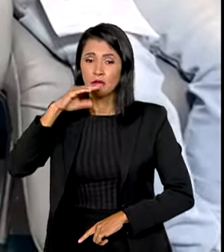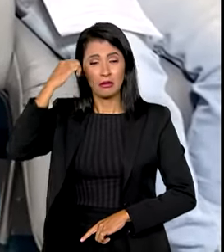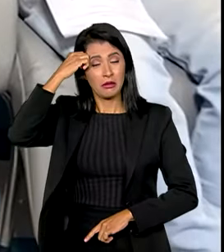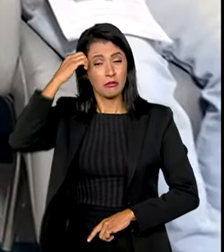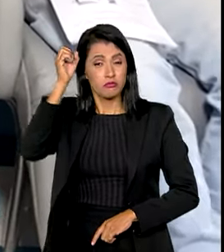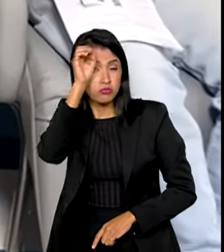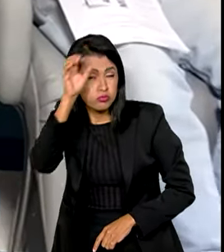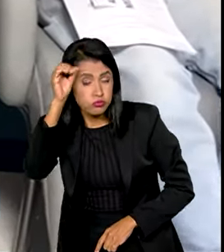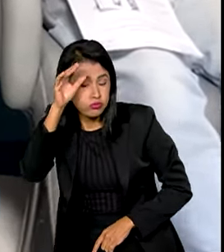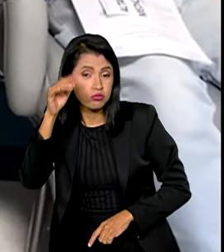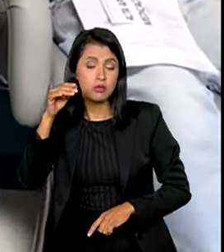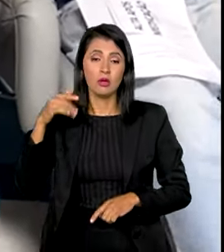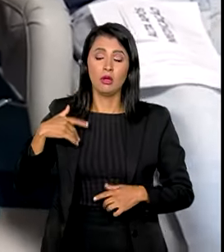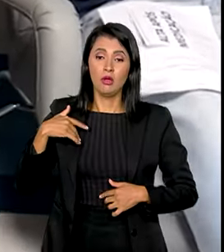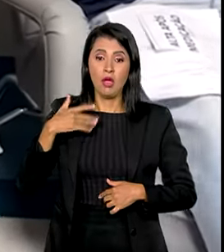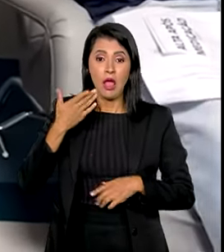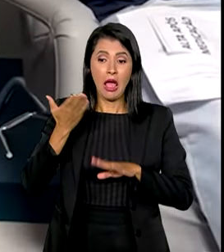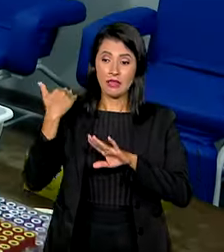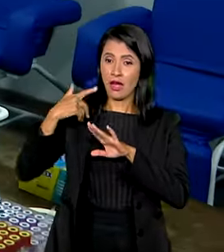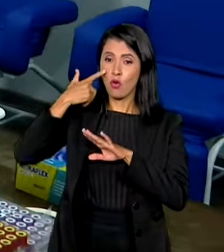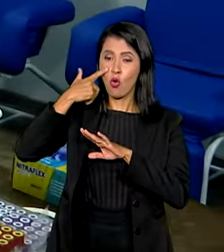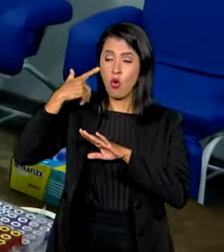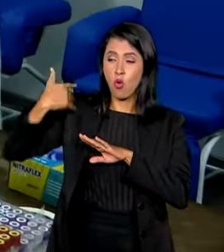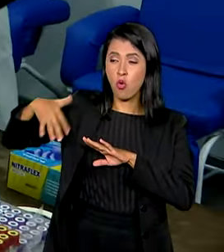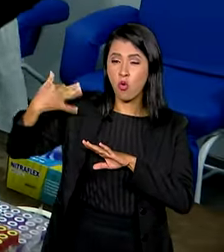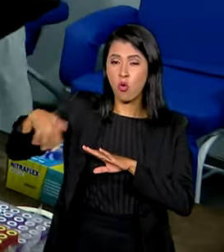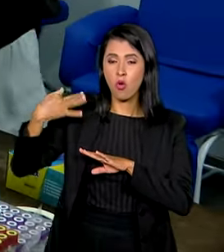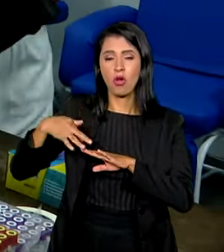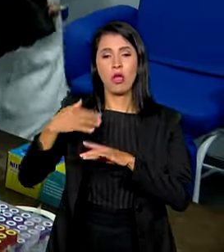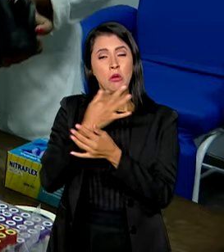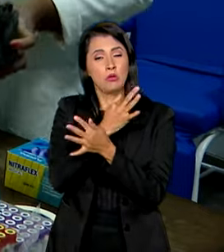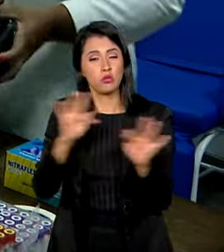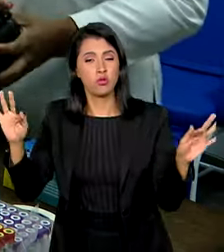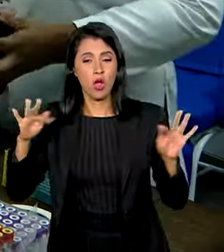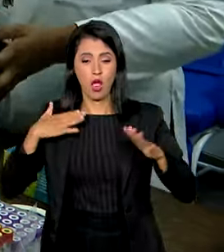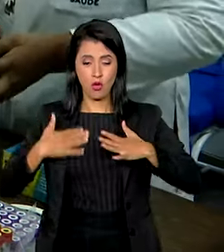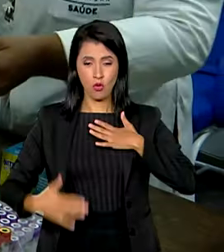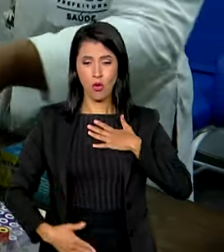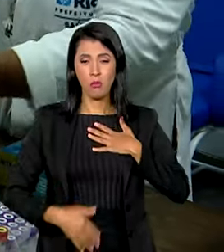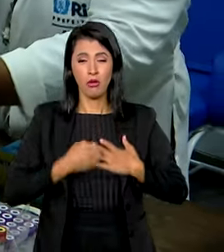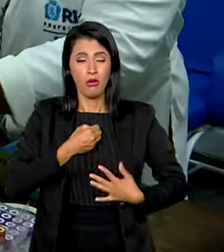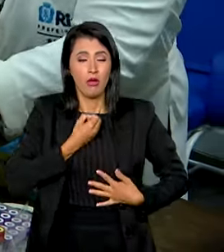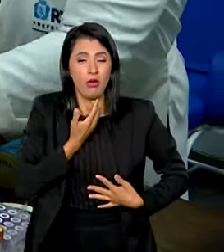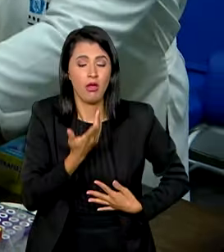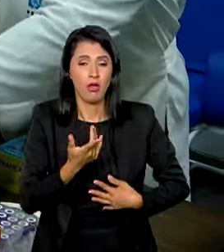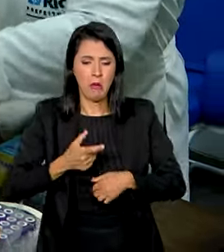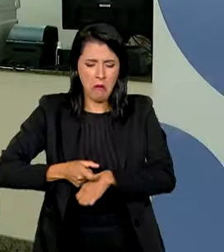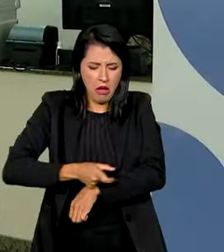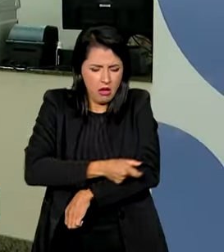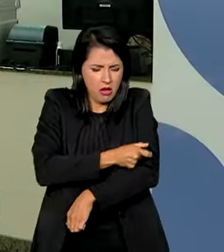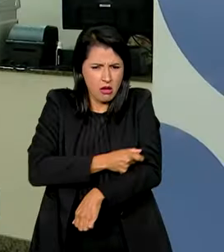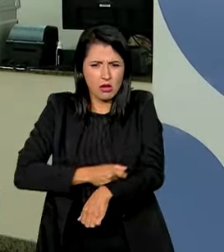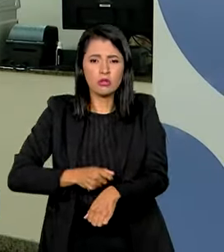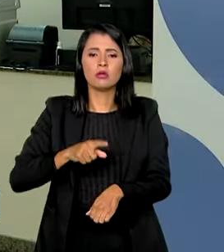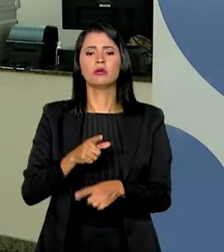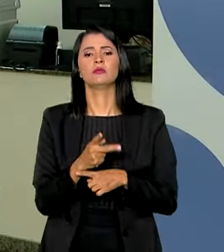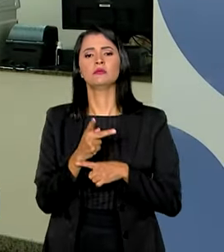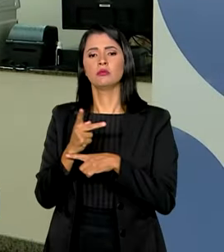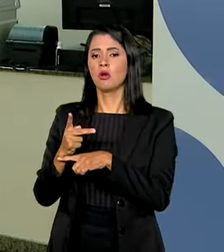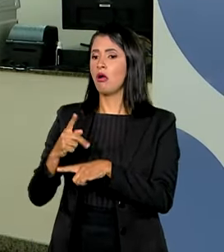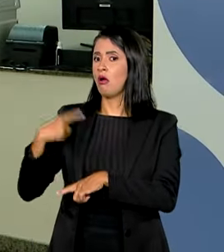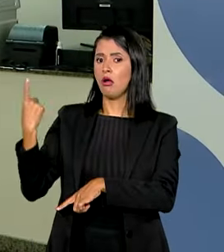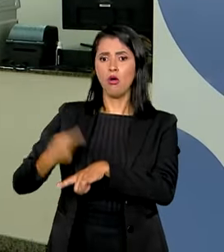cabeça, dores atrás dos olhos ou no corpo, náuseas e manchas na pele, procure